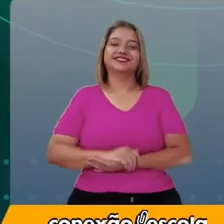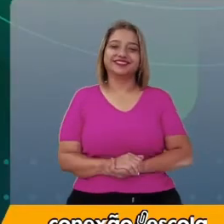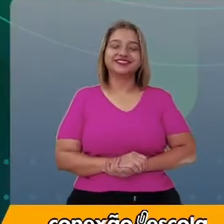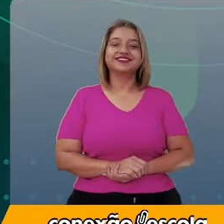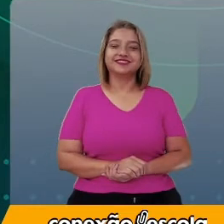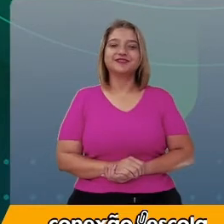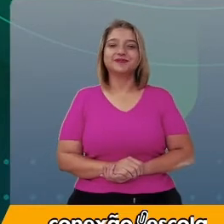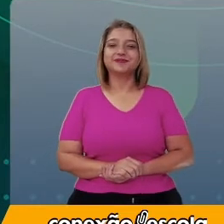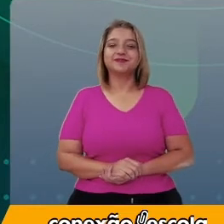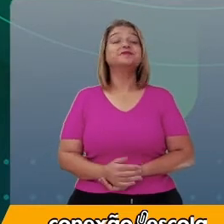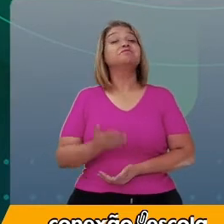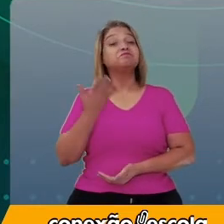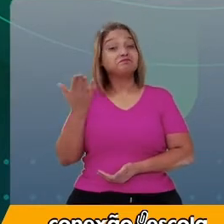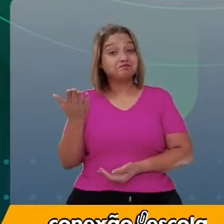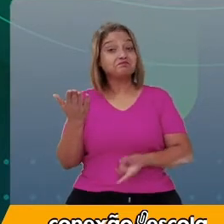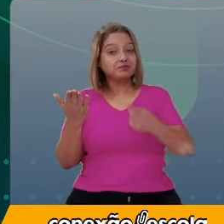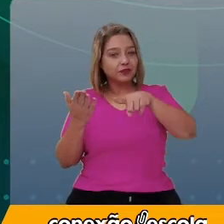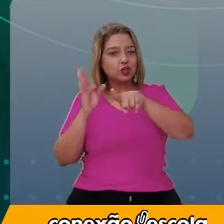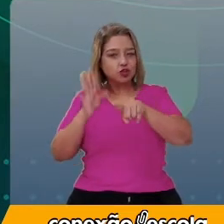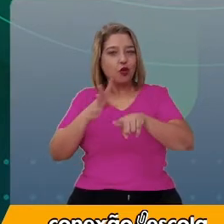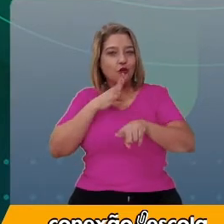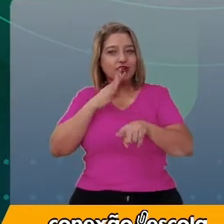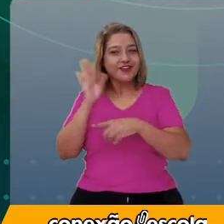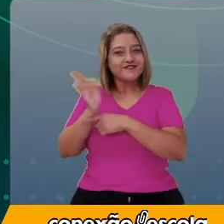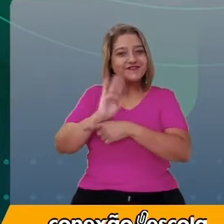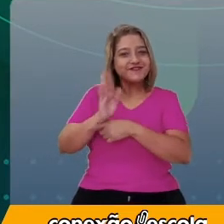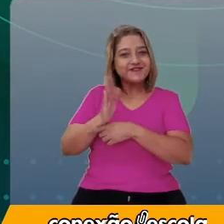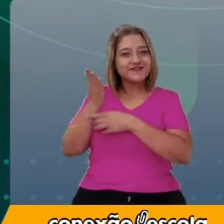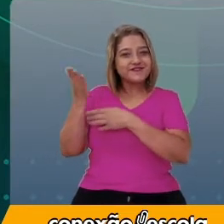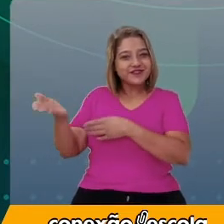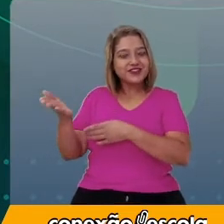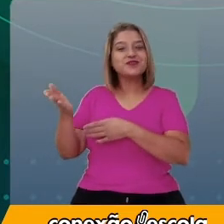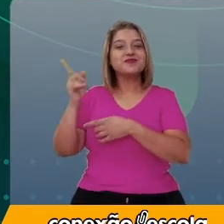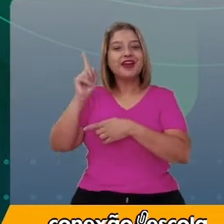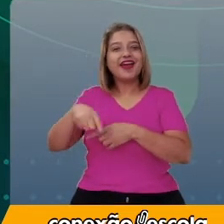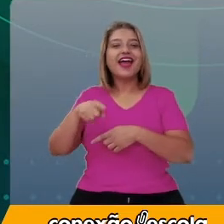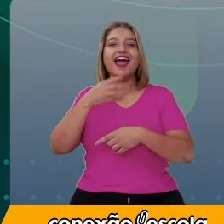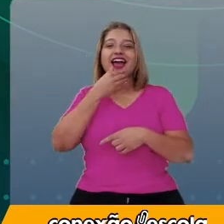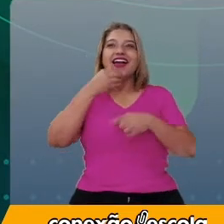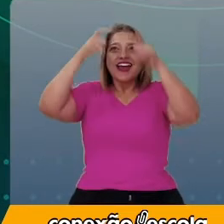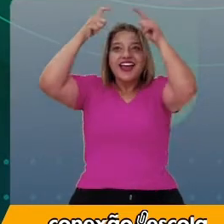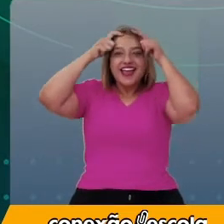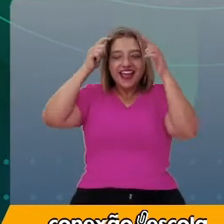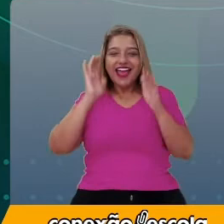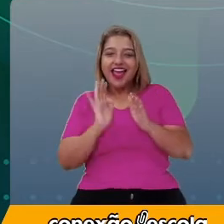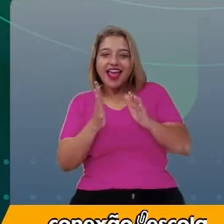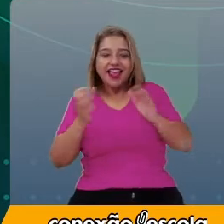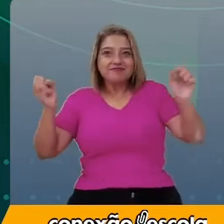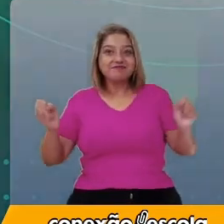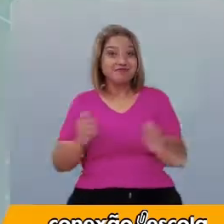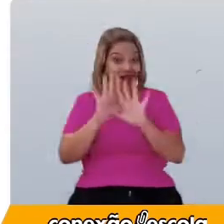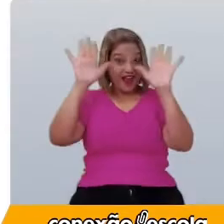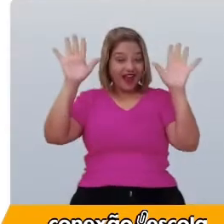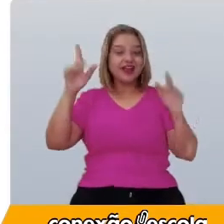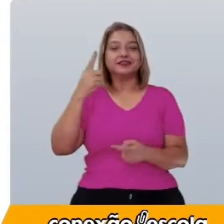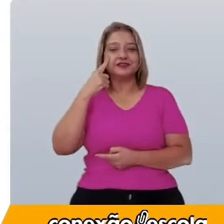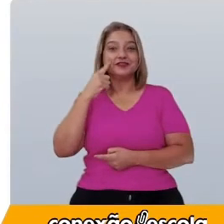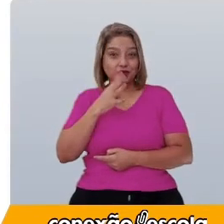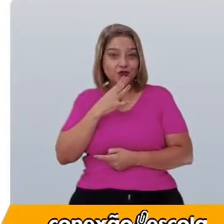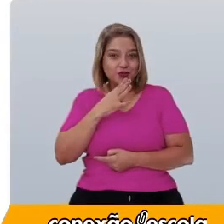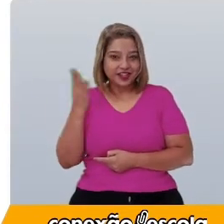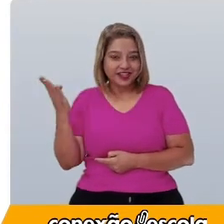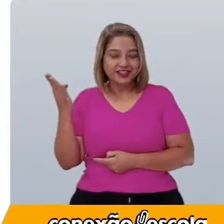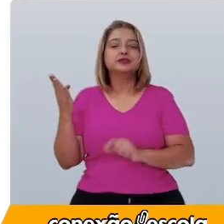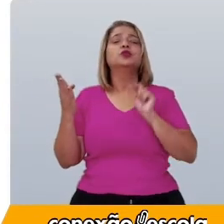E aí, você já assistiu o filme Aladdin? Conhece a história? Vamos refletir. Qual é o assunto desse